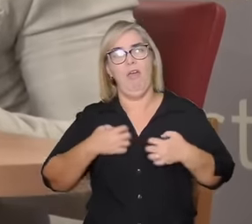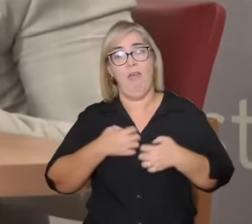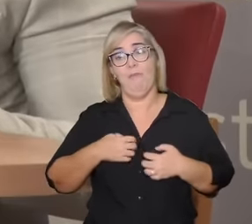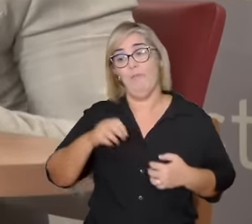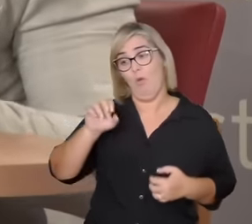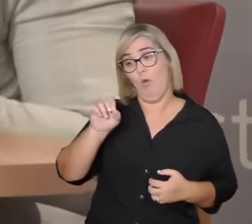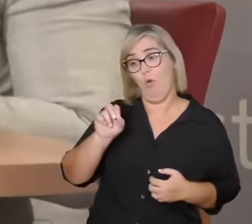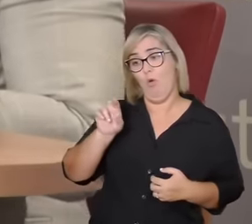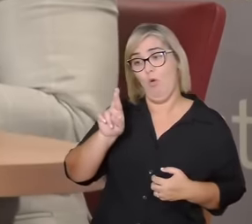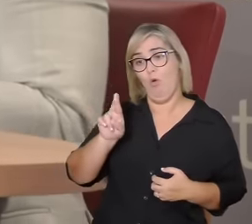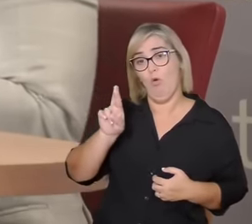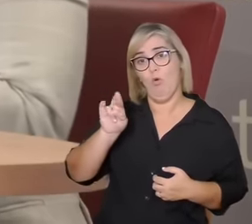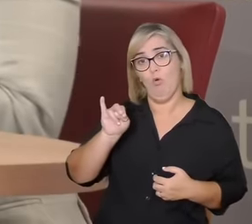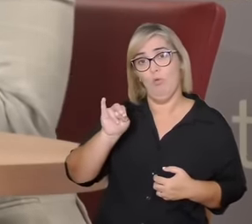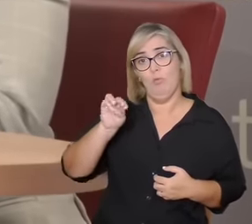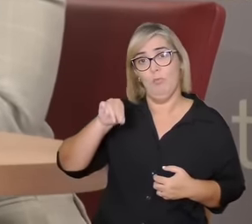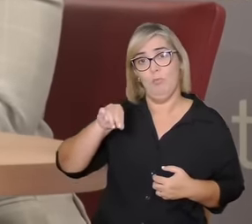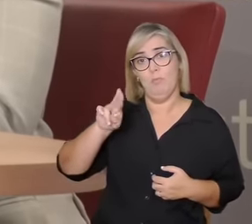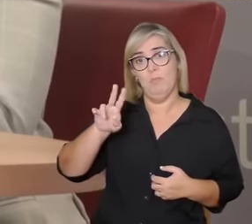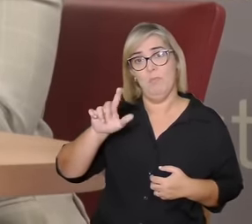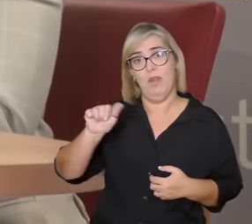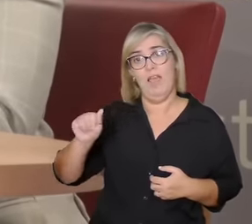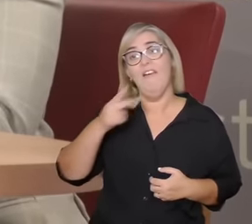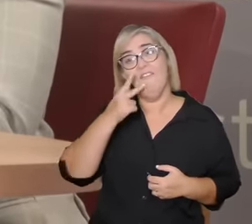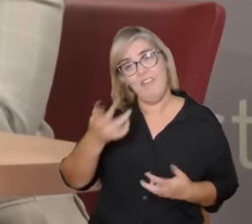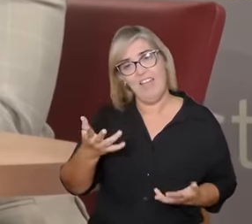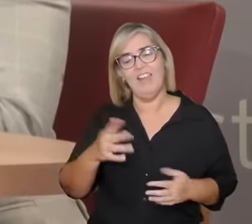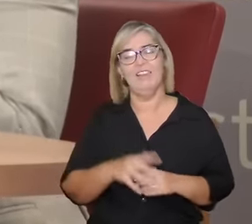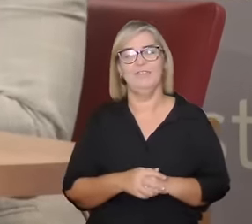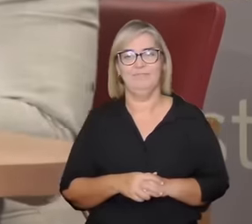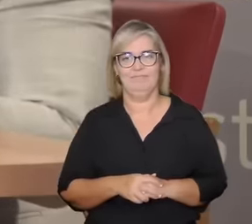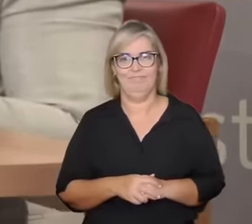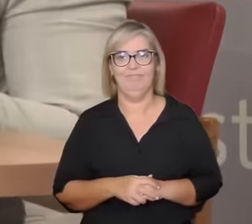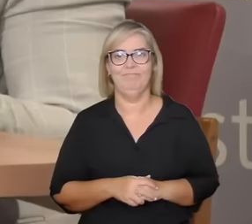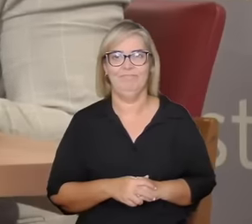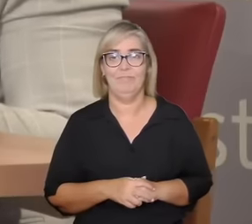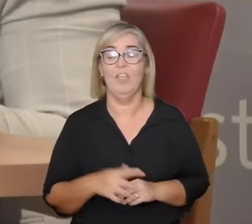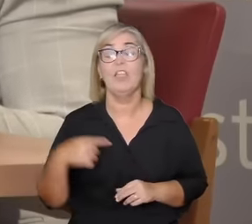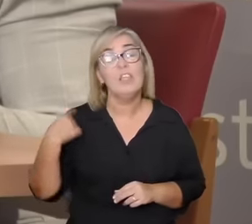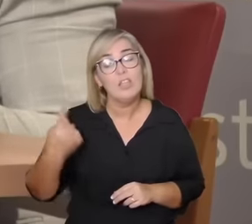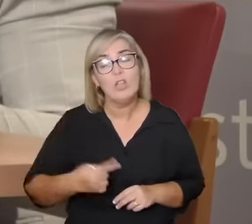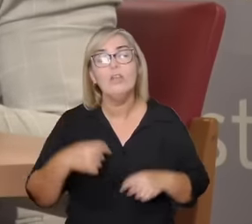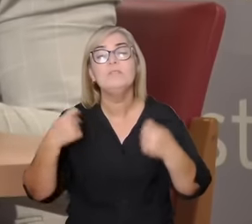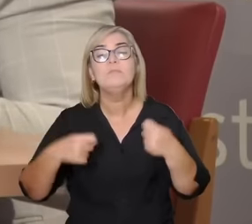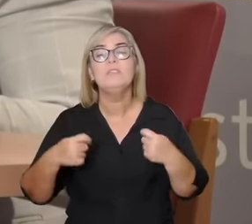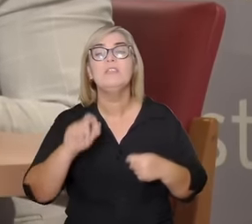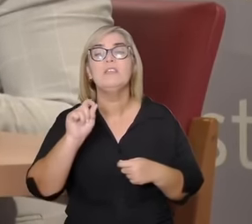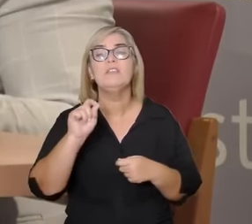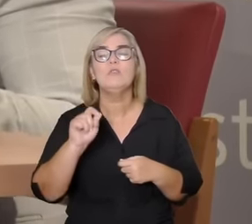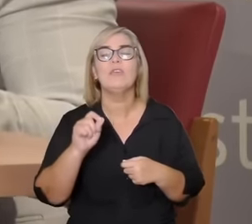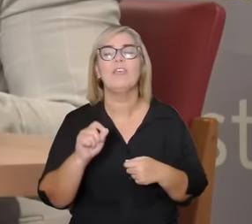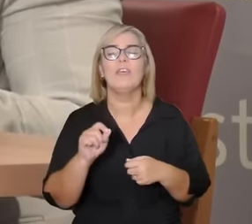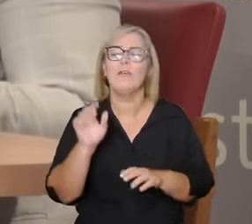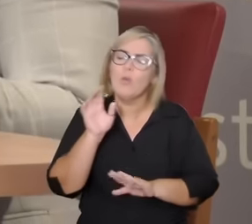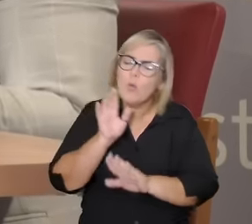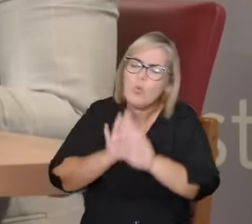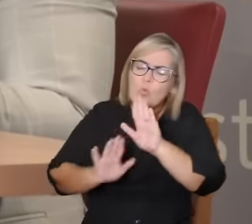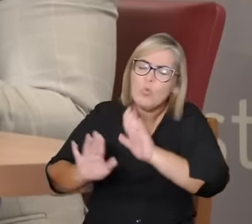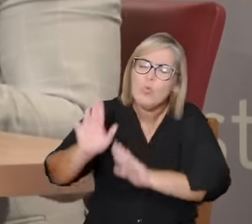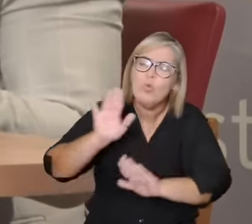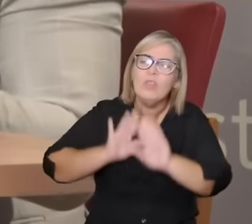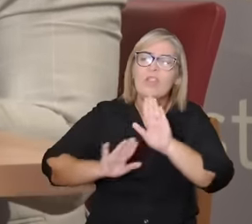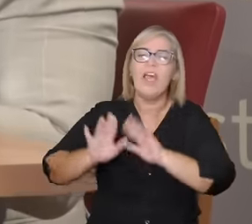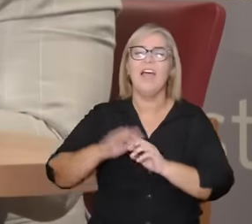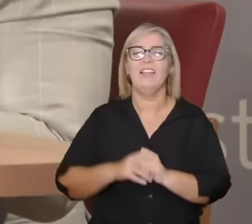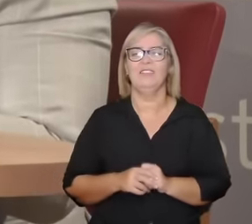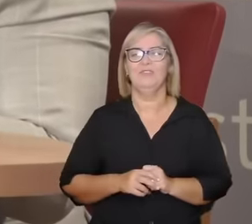digerir então ser uma união espiritual significa que eu tenho que ter muito cuidado para saber se a pessoa consegue